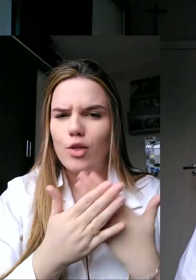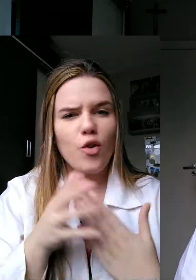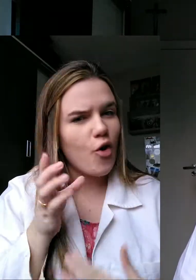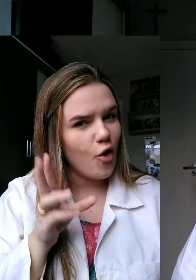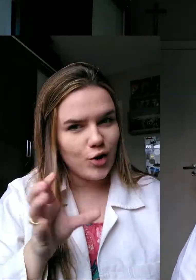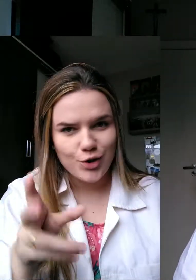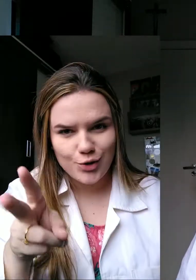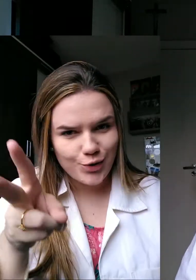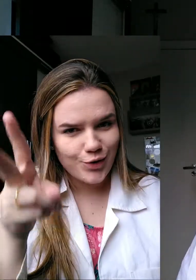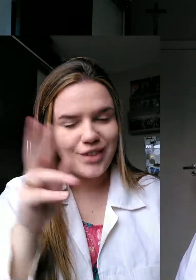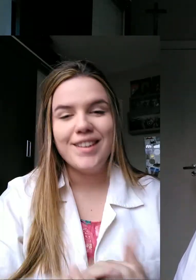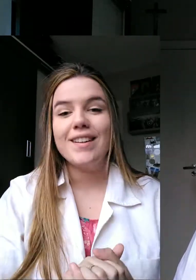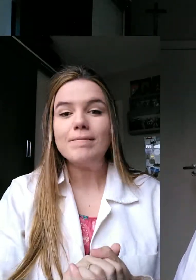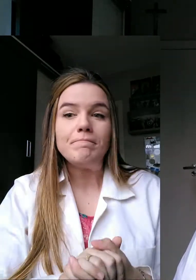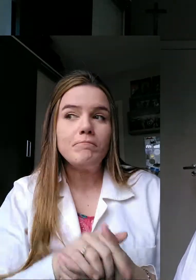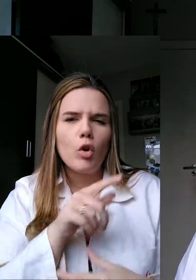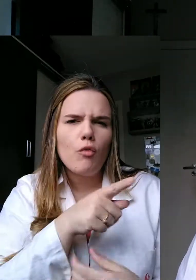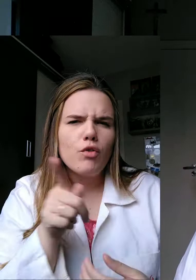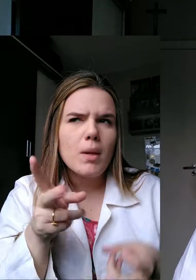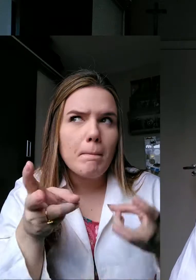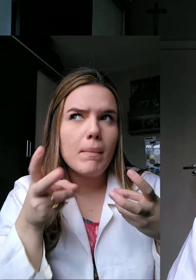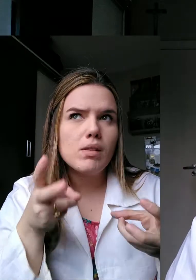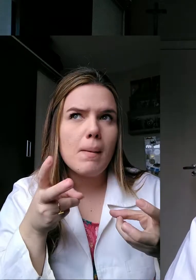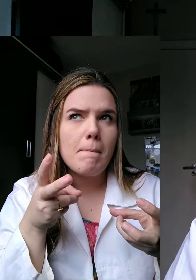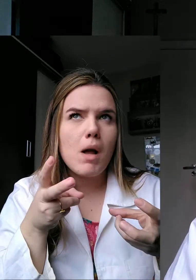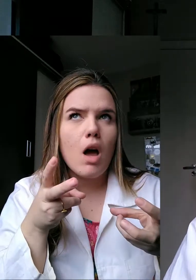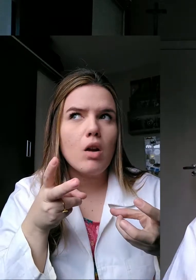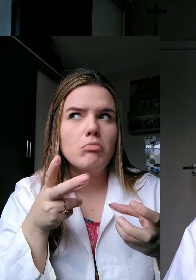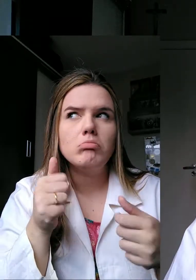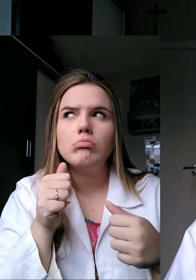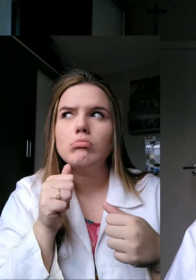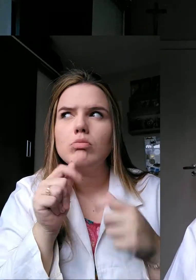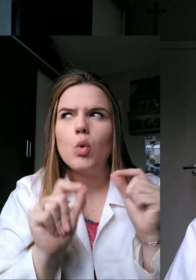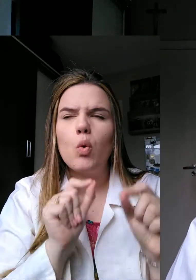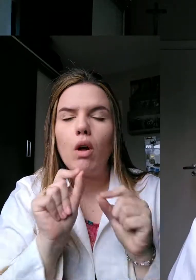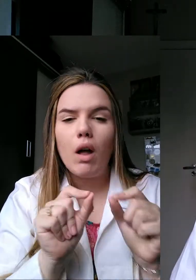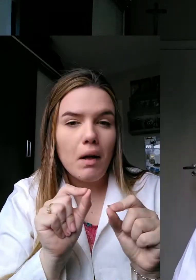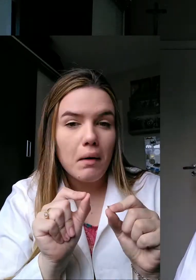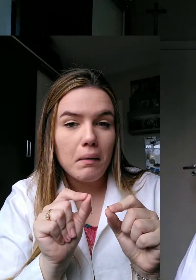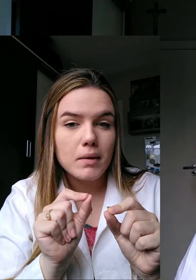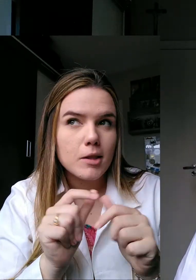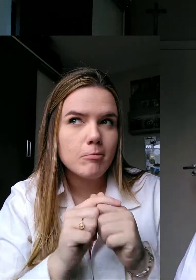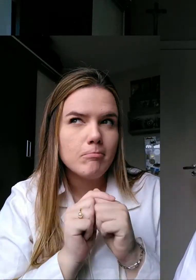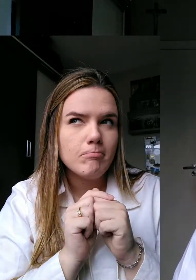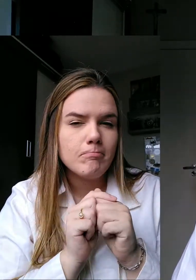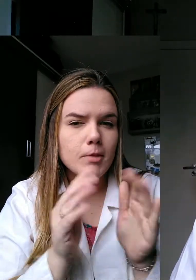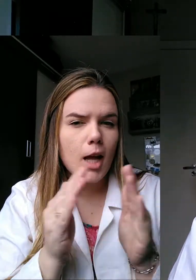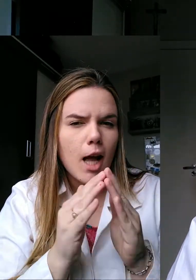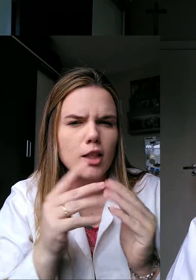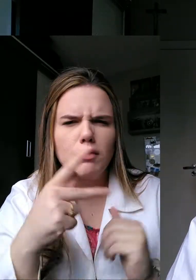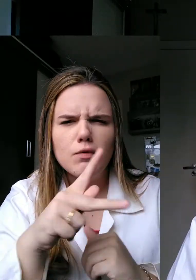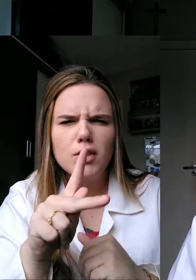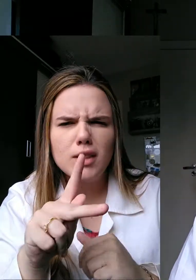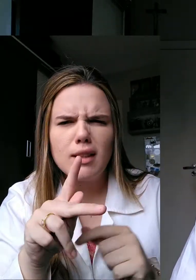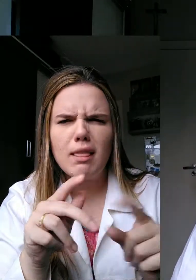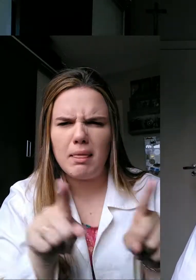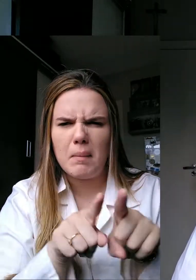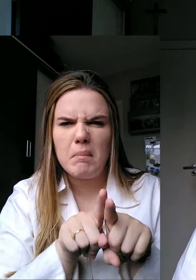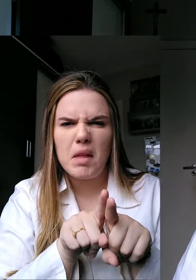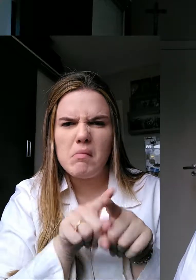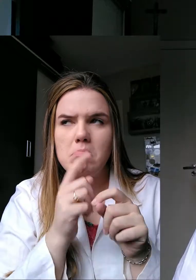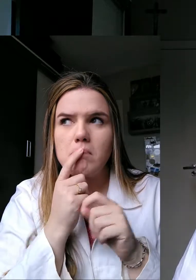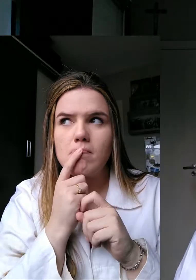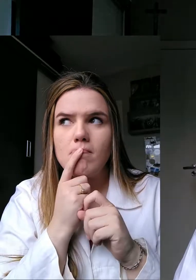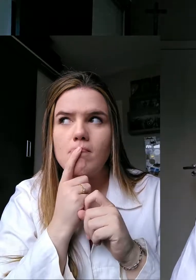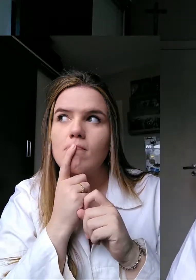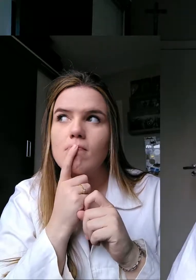mas a ciência não para, né? A ciência continua. Gente, talvez vocês estejam escutando um barulhinho bem característico que talvez